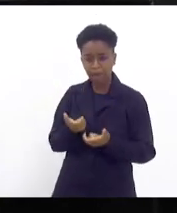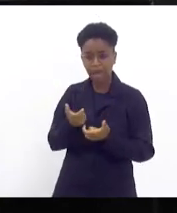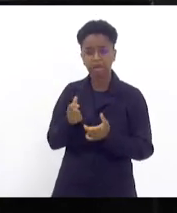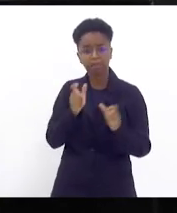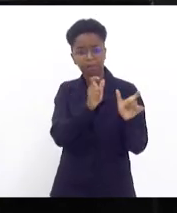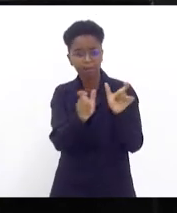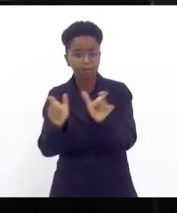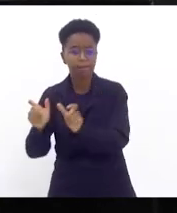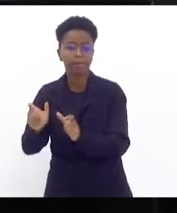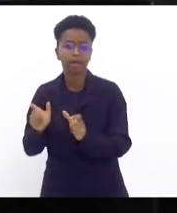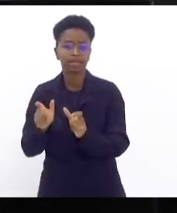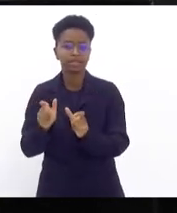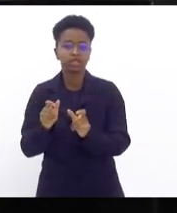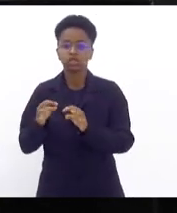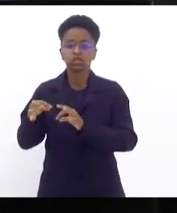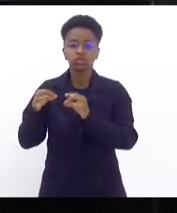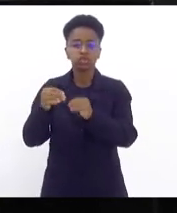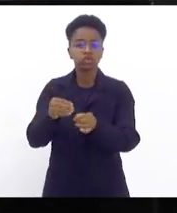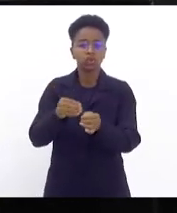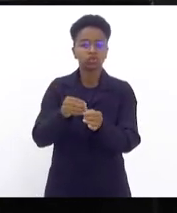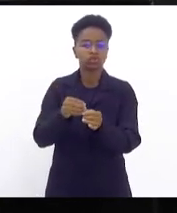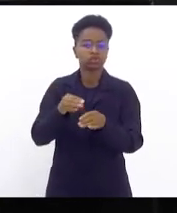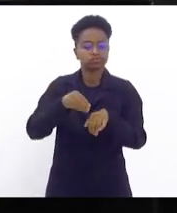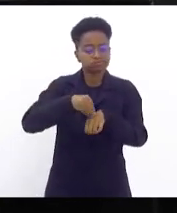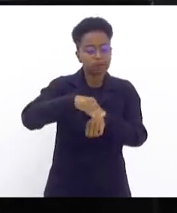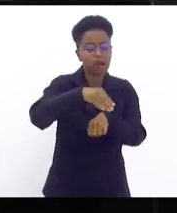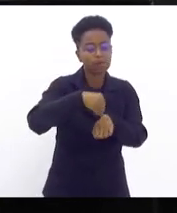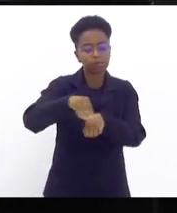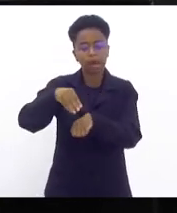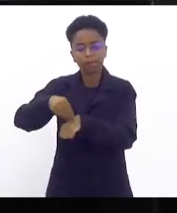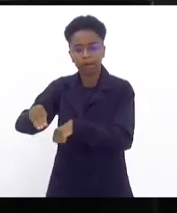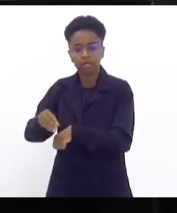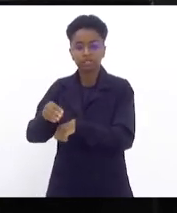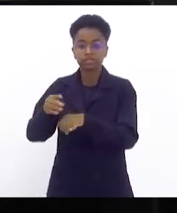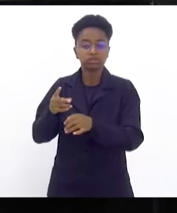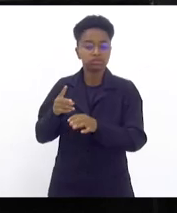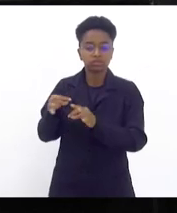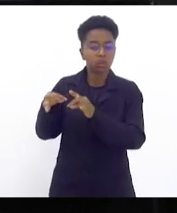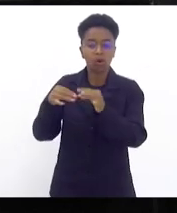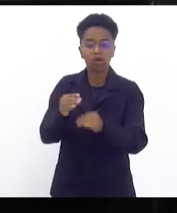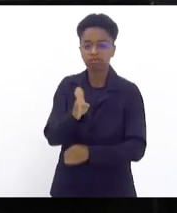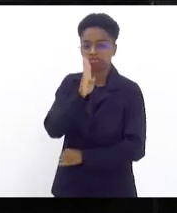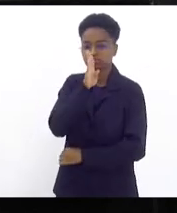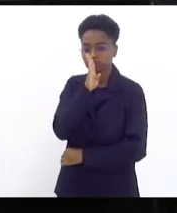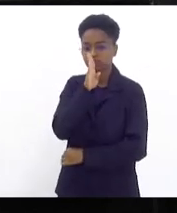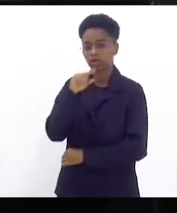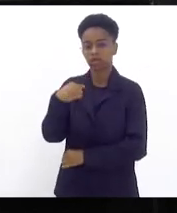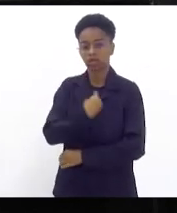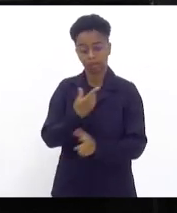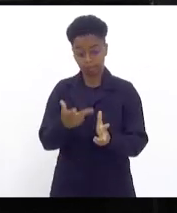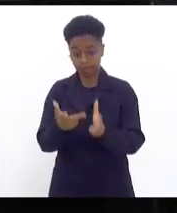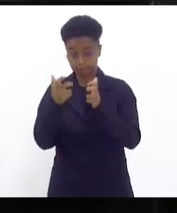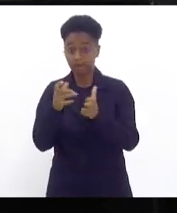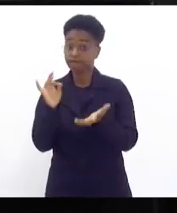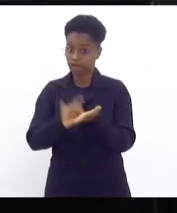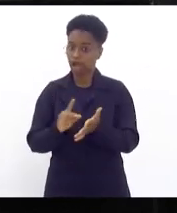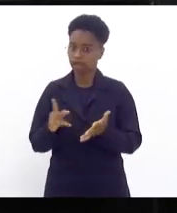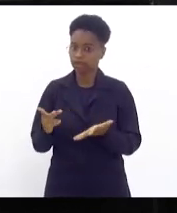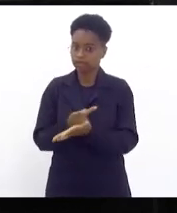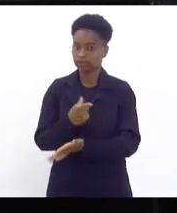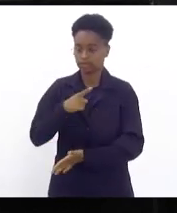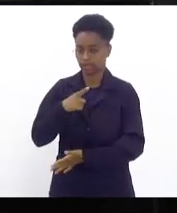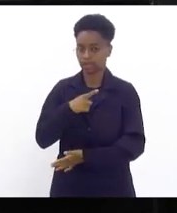faz, todos os encaminhamentos, todas as omissões que a gente constata, elas de fato existem,